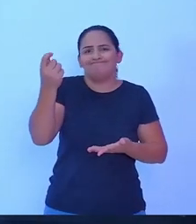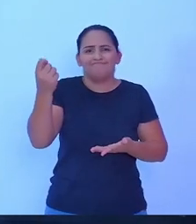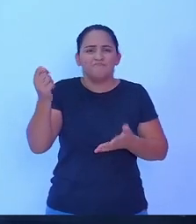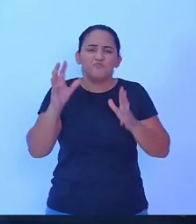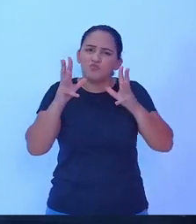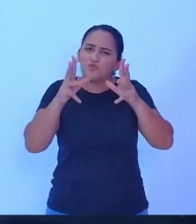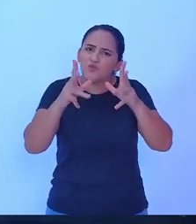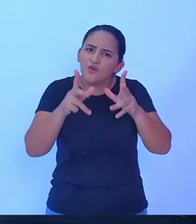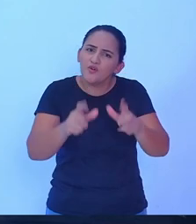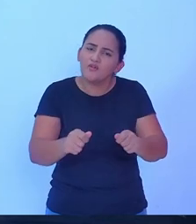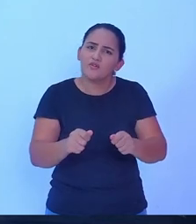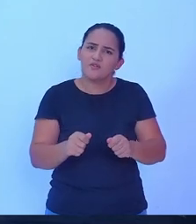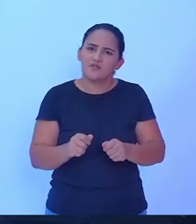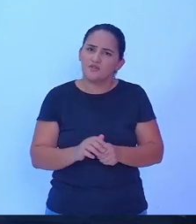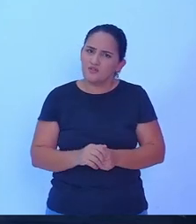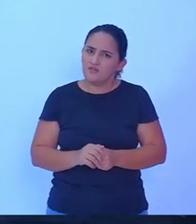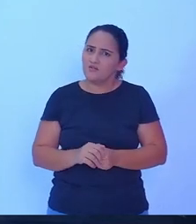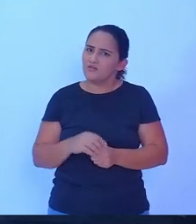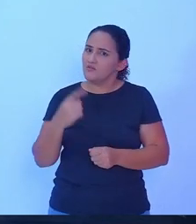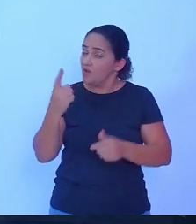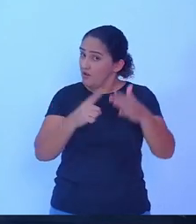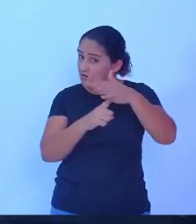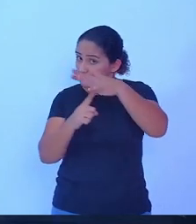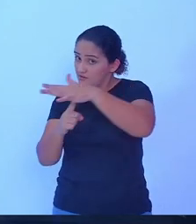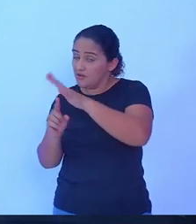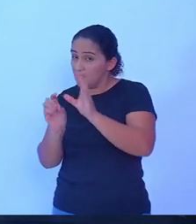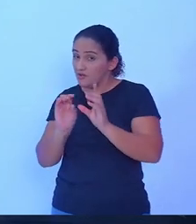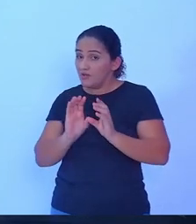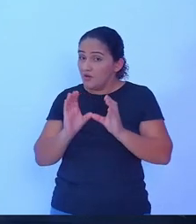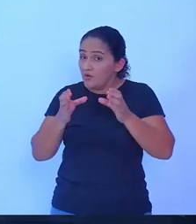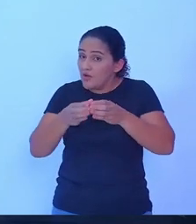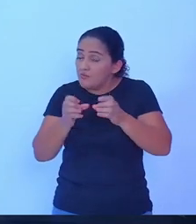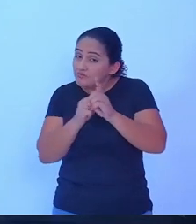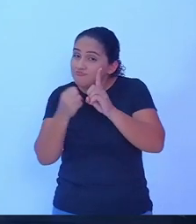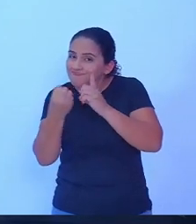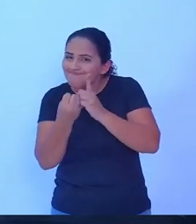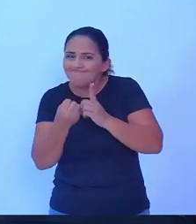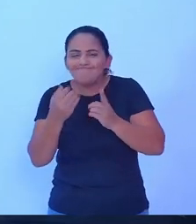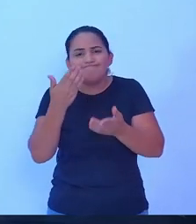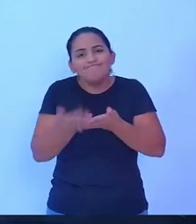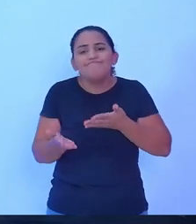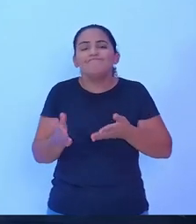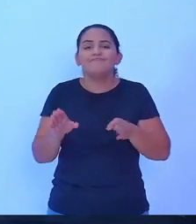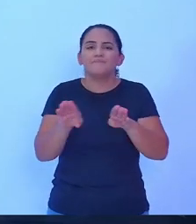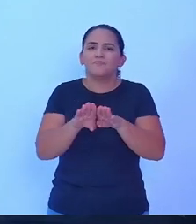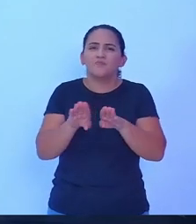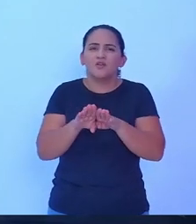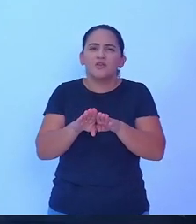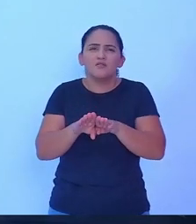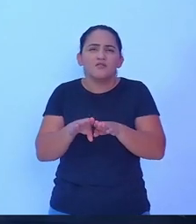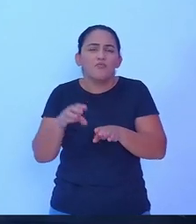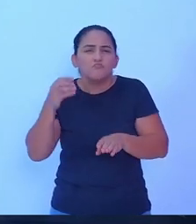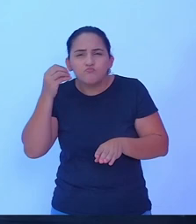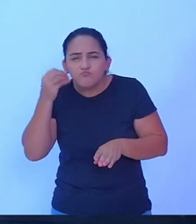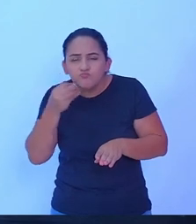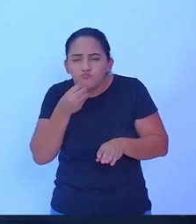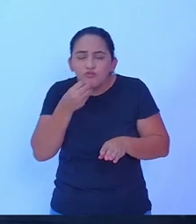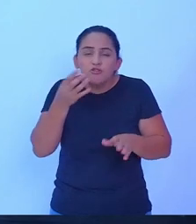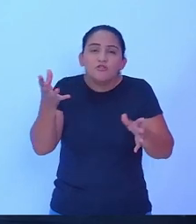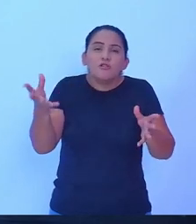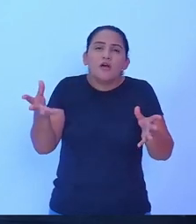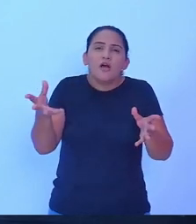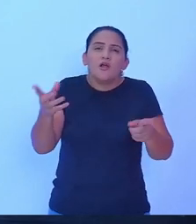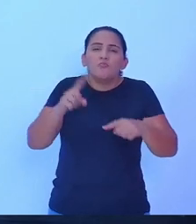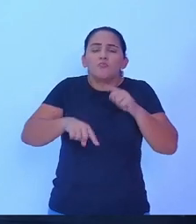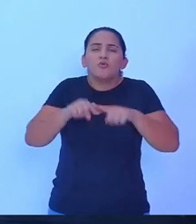eles, feirantes e para a nossa comunidade em geral, não tendo a oportunidade ali de talvez ter um produto de